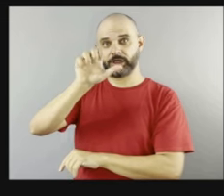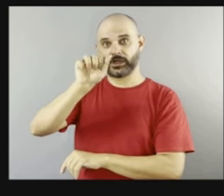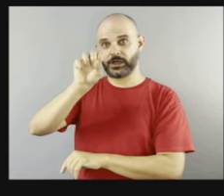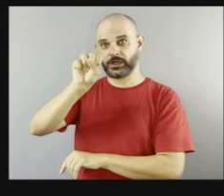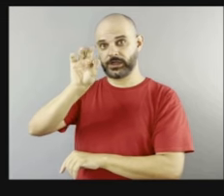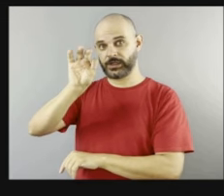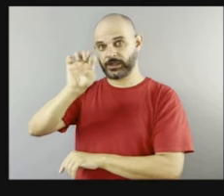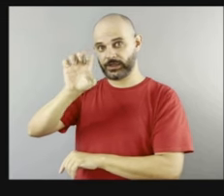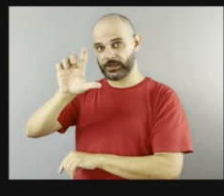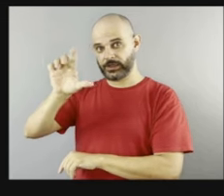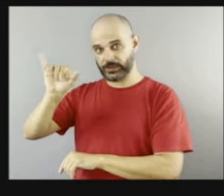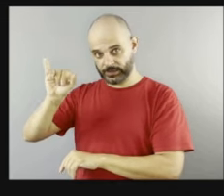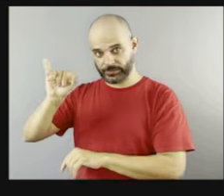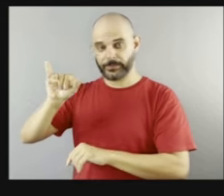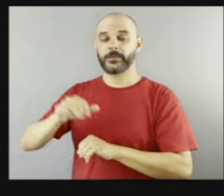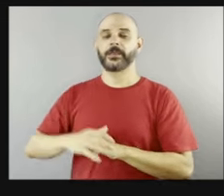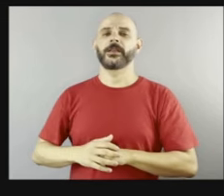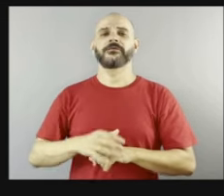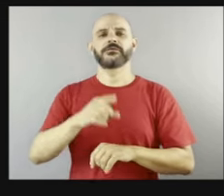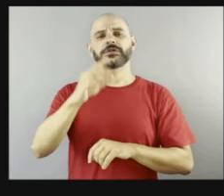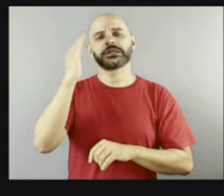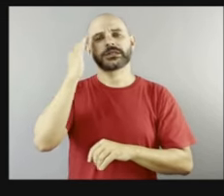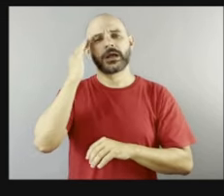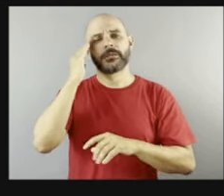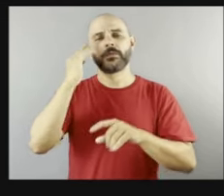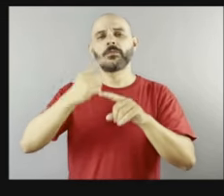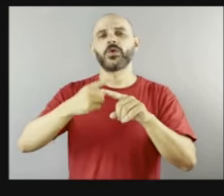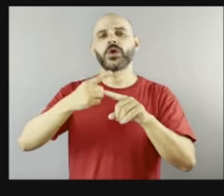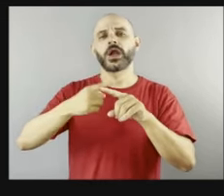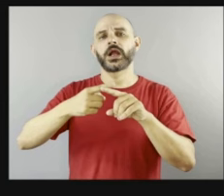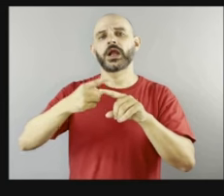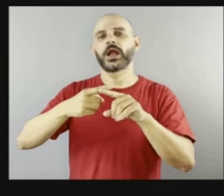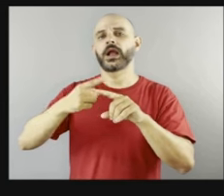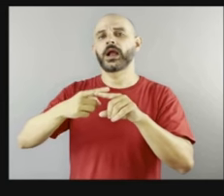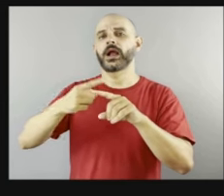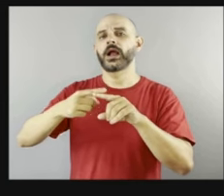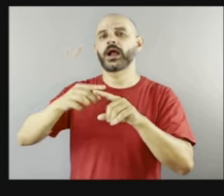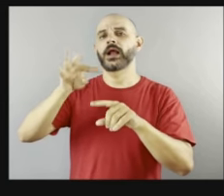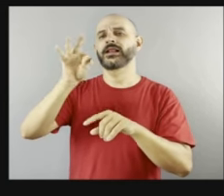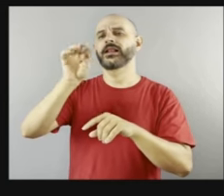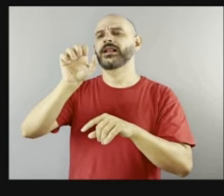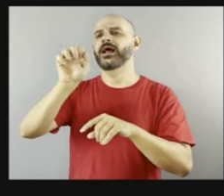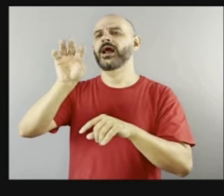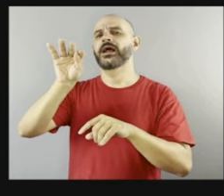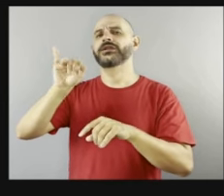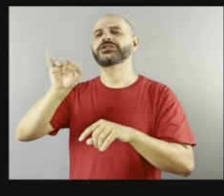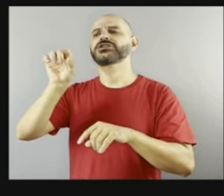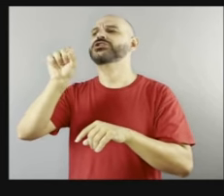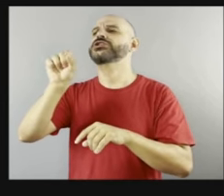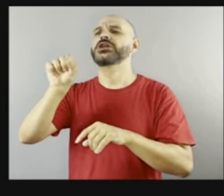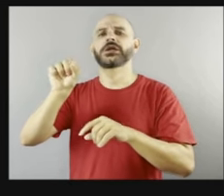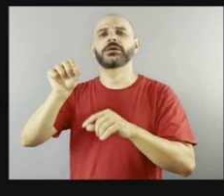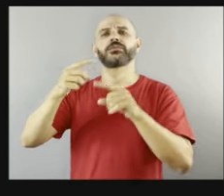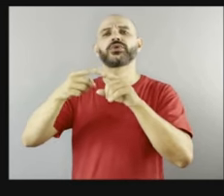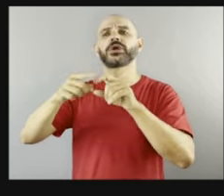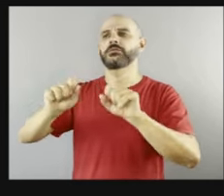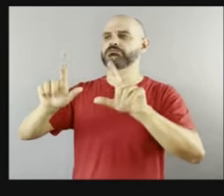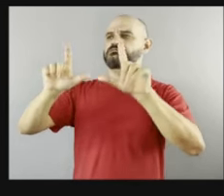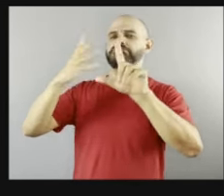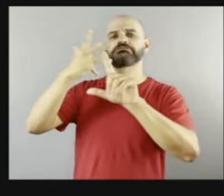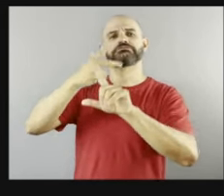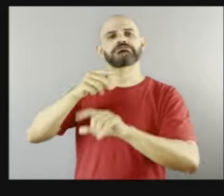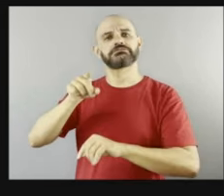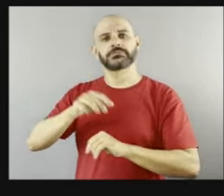você explique quem é a Tati e por que tem essa imagem tão linda aqui na capa do projeto também. A